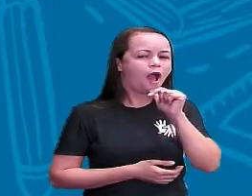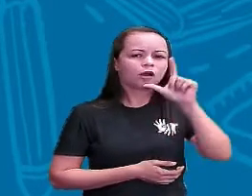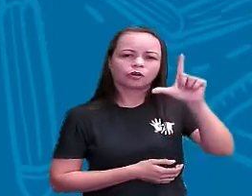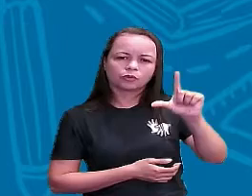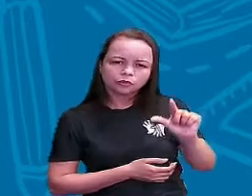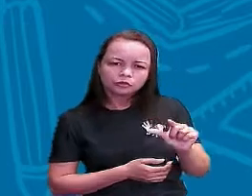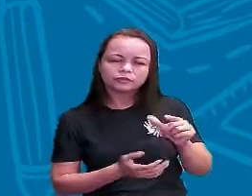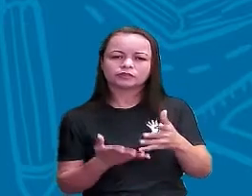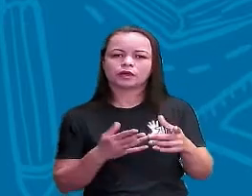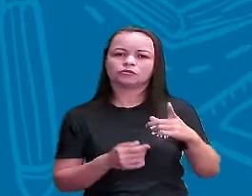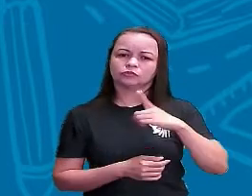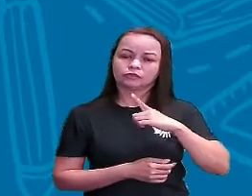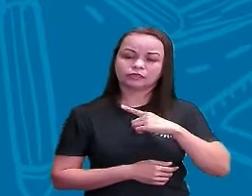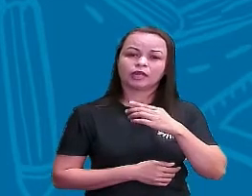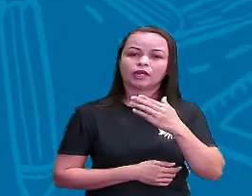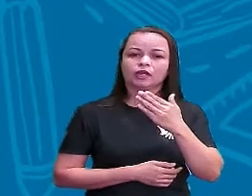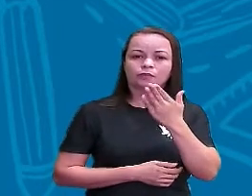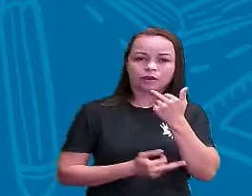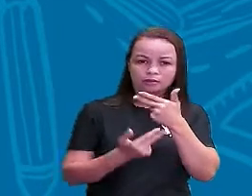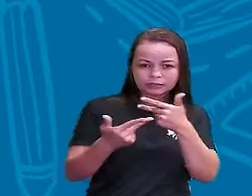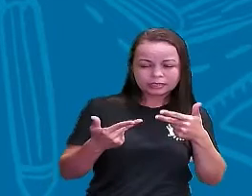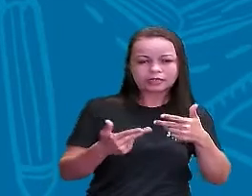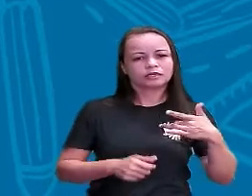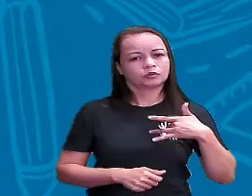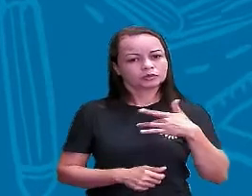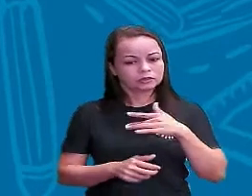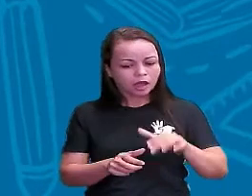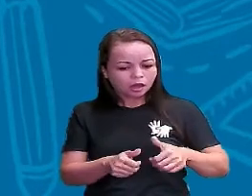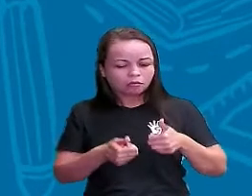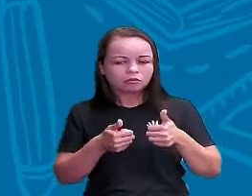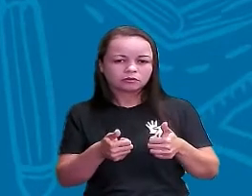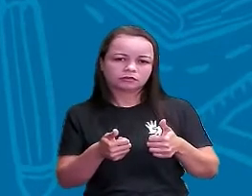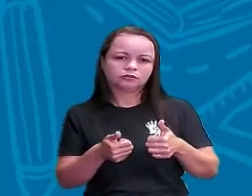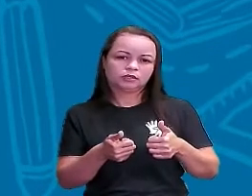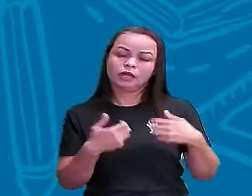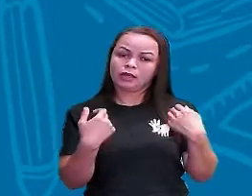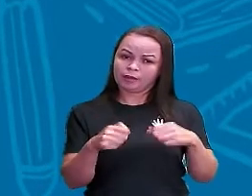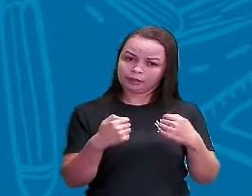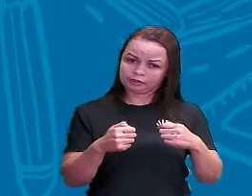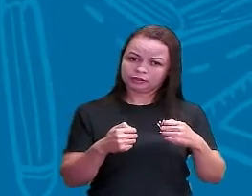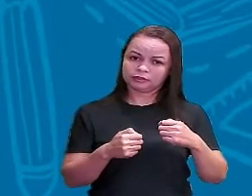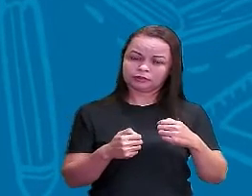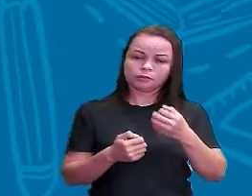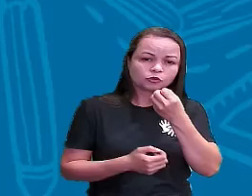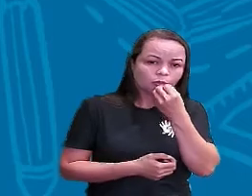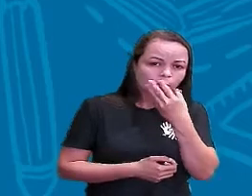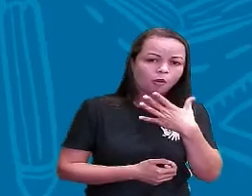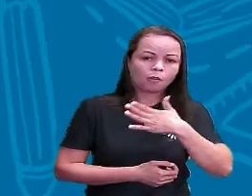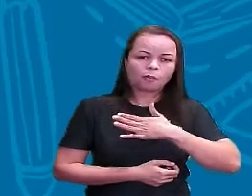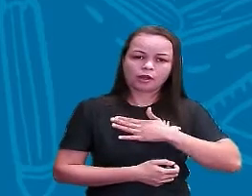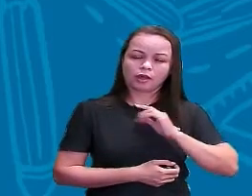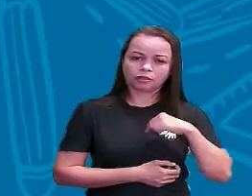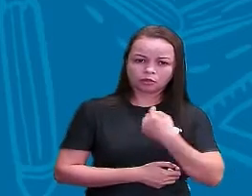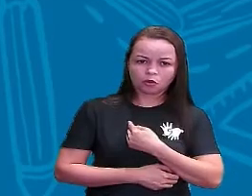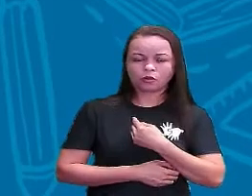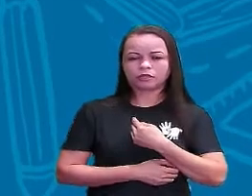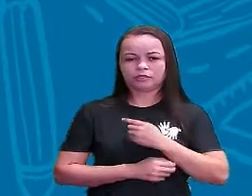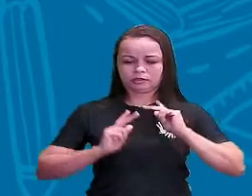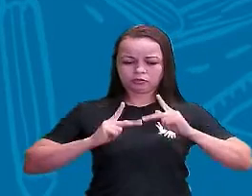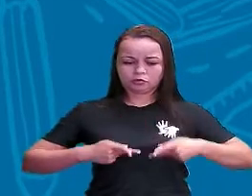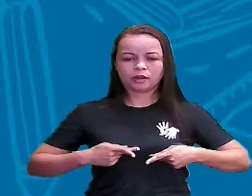Ter uma alimentação mais saudável Isso vai ser bom Para a gente ser humano E para a natureza também